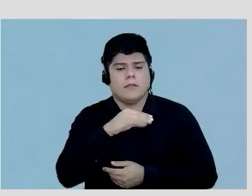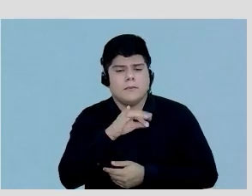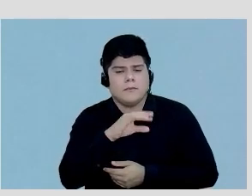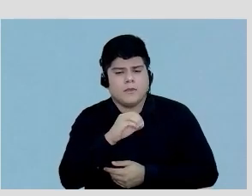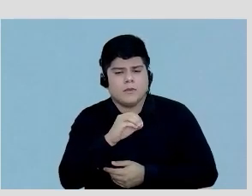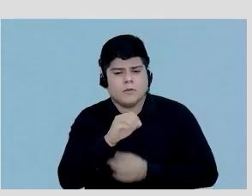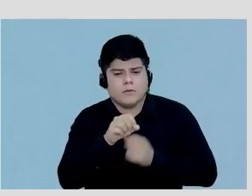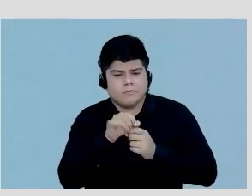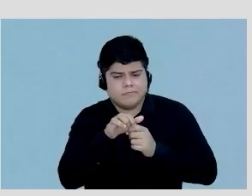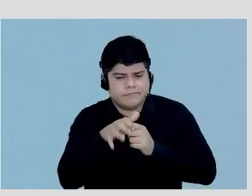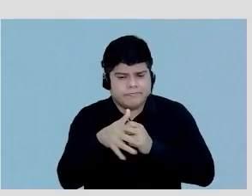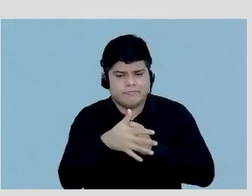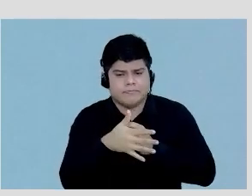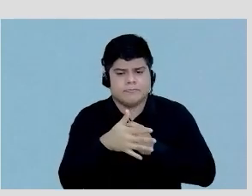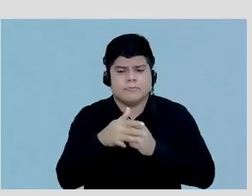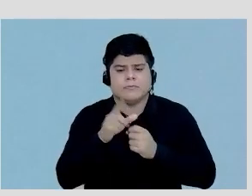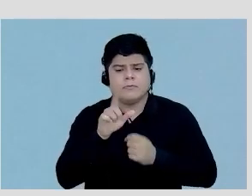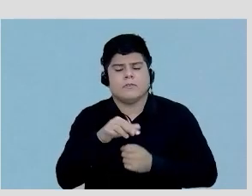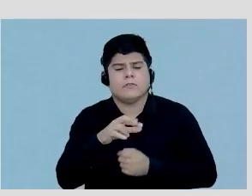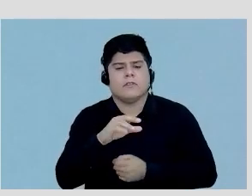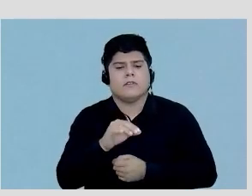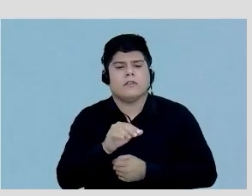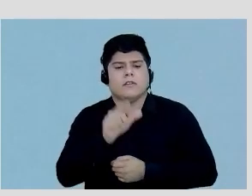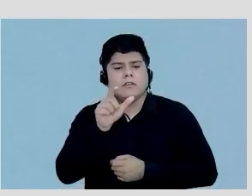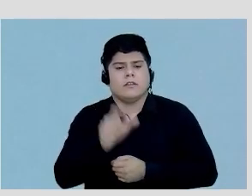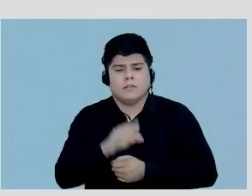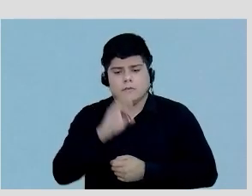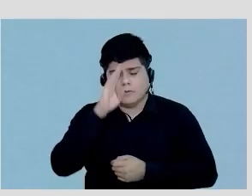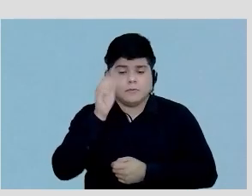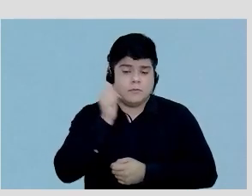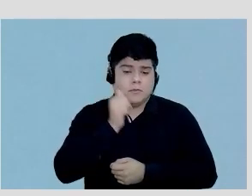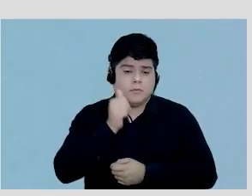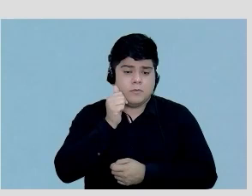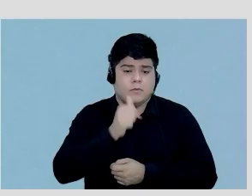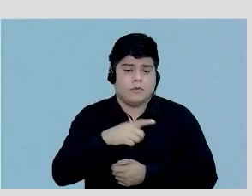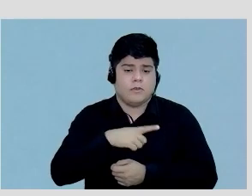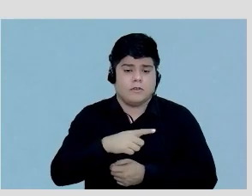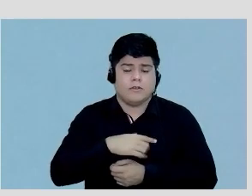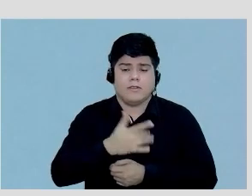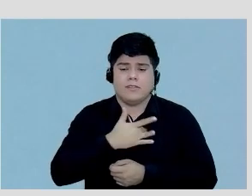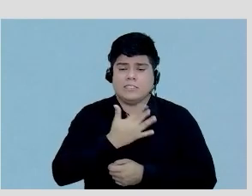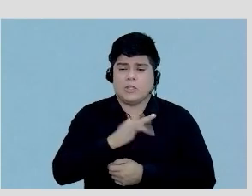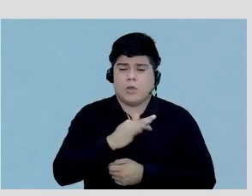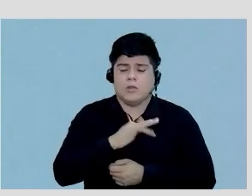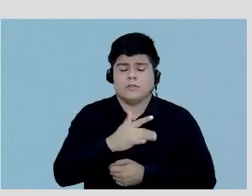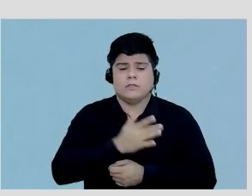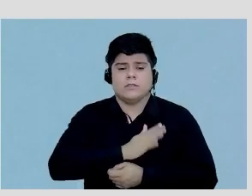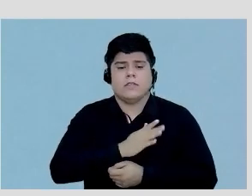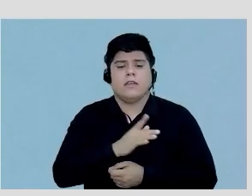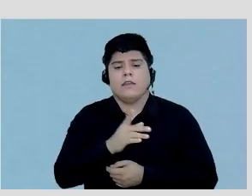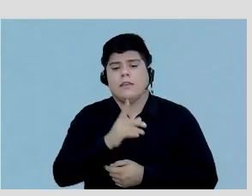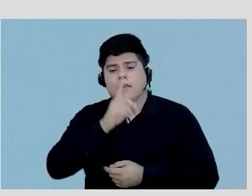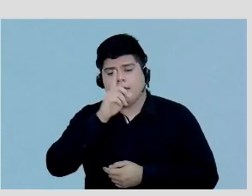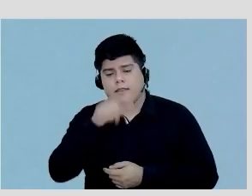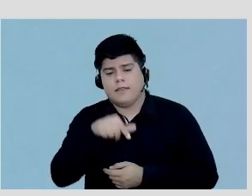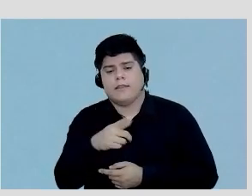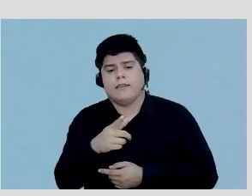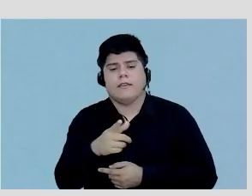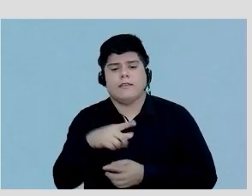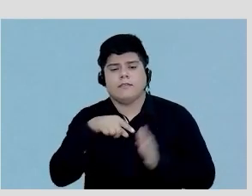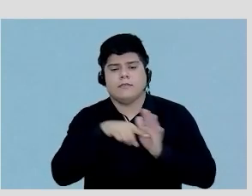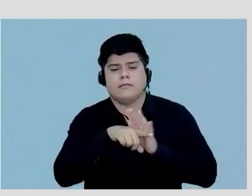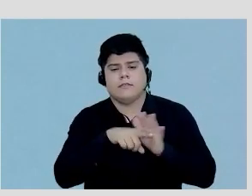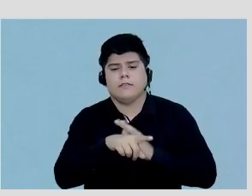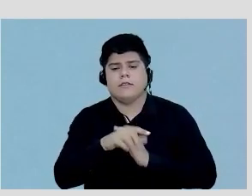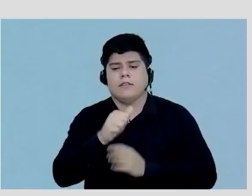Então, seria a paciente principalmente mulher que tem uma indina a respeito de ter uma análise